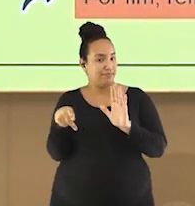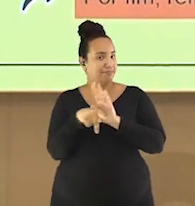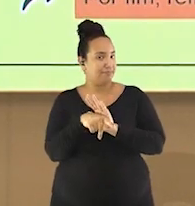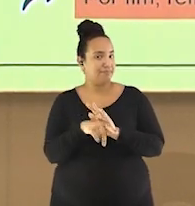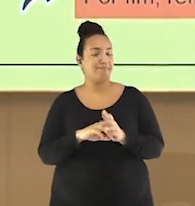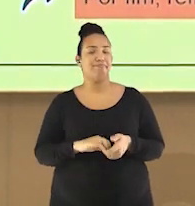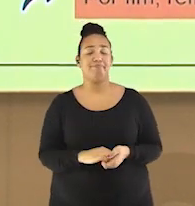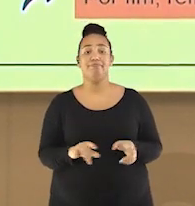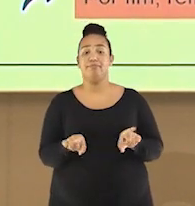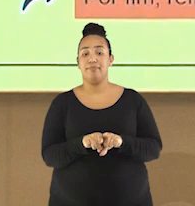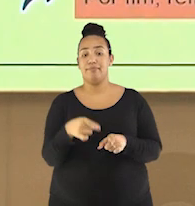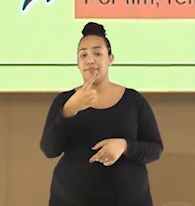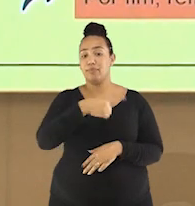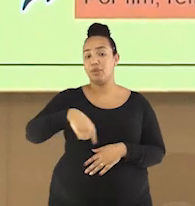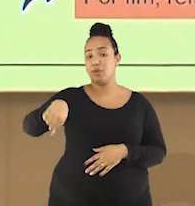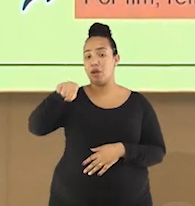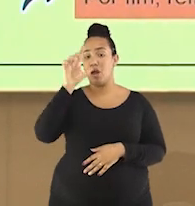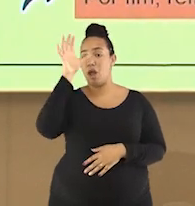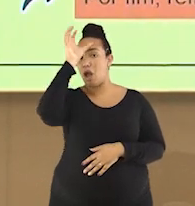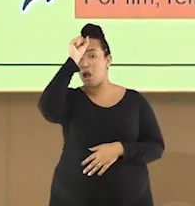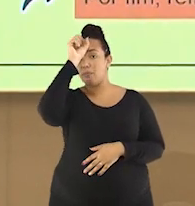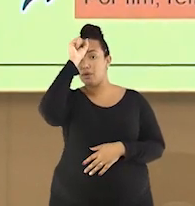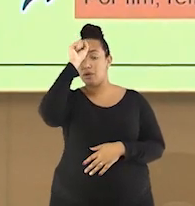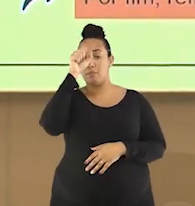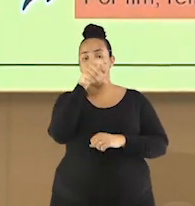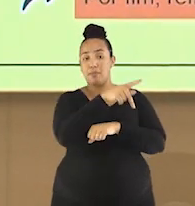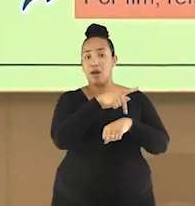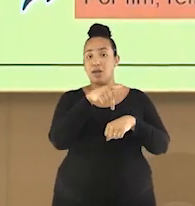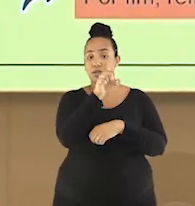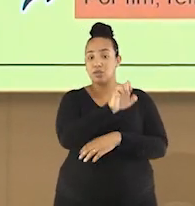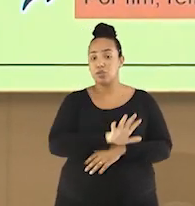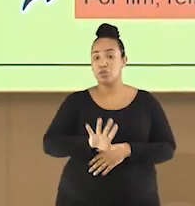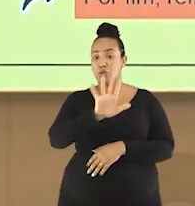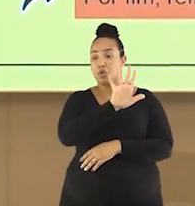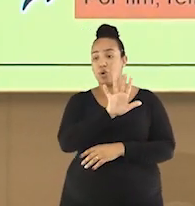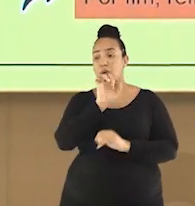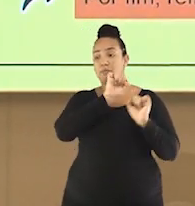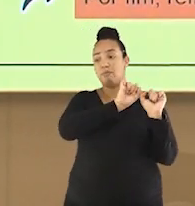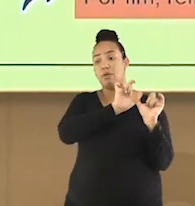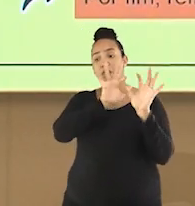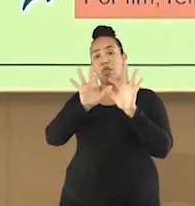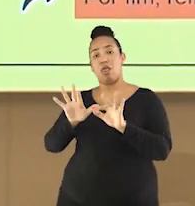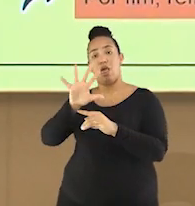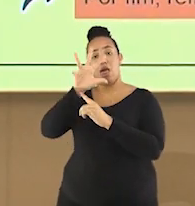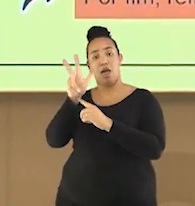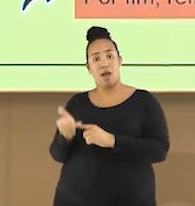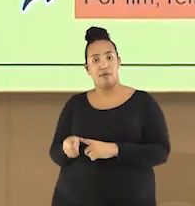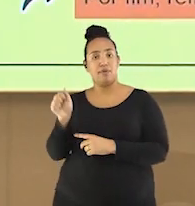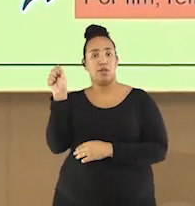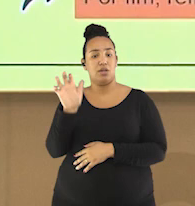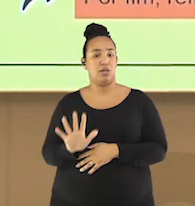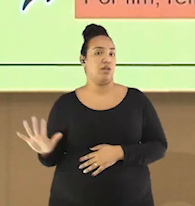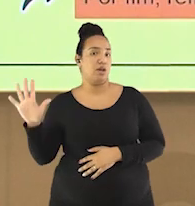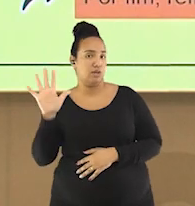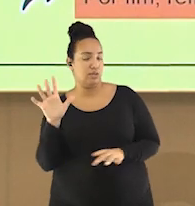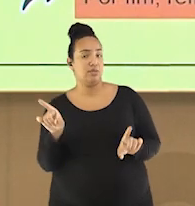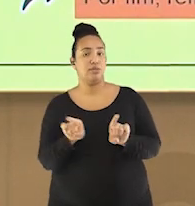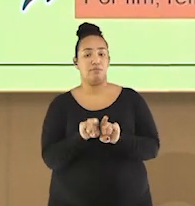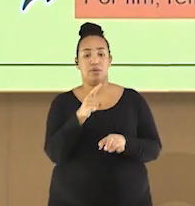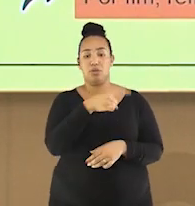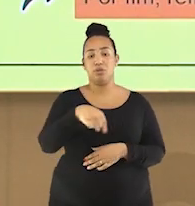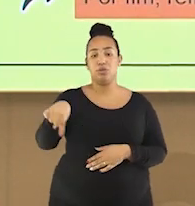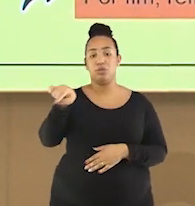Vimos o processo de ocupação europeia no continente africano e asiático. Conhecemos as teorias do